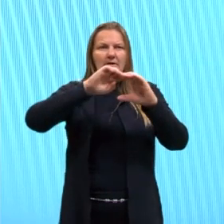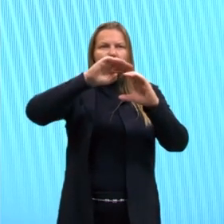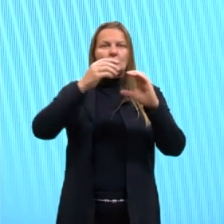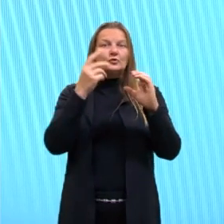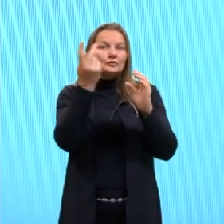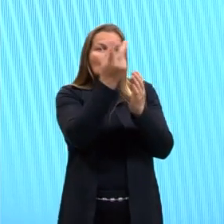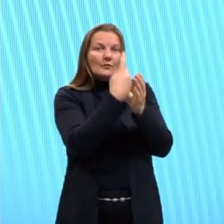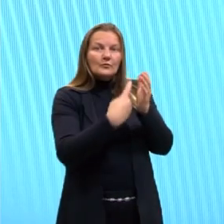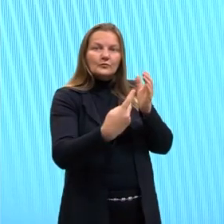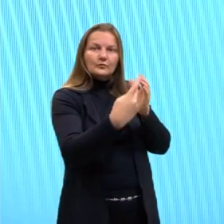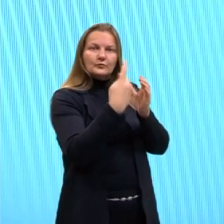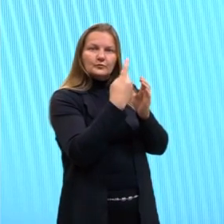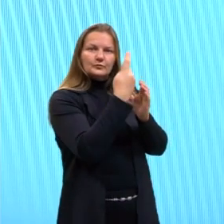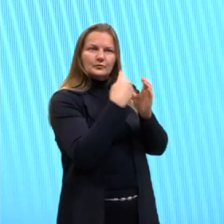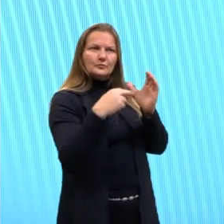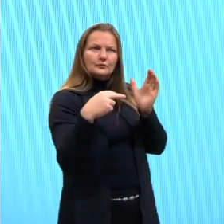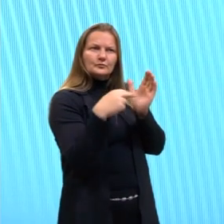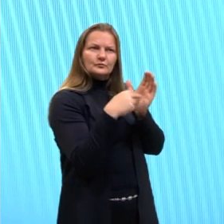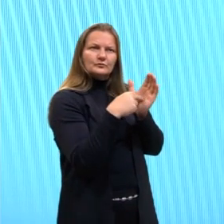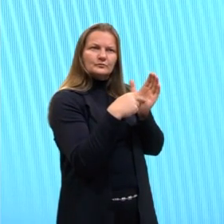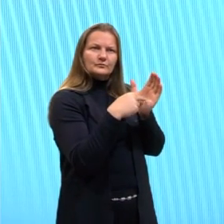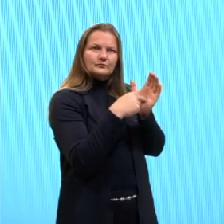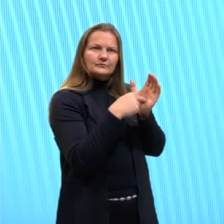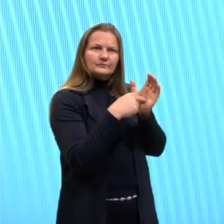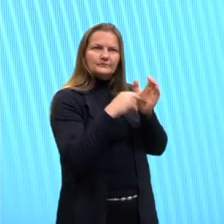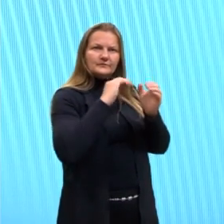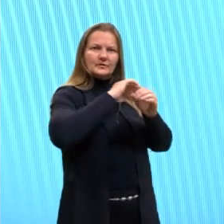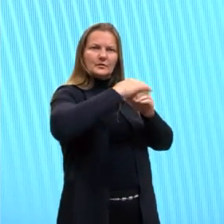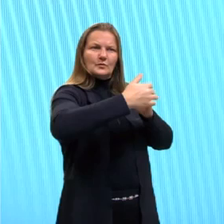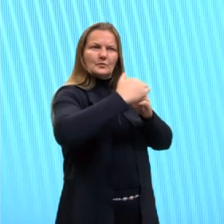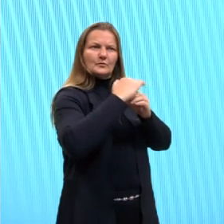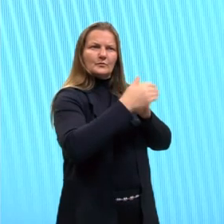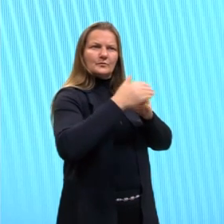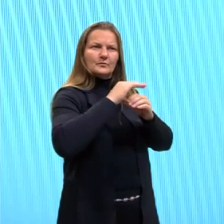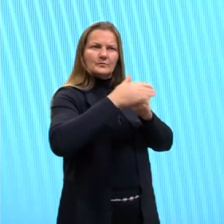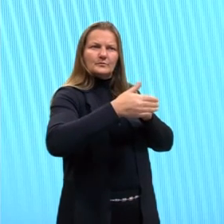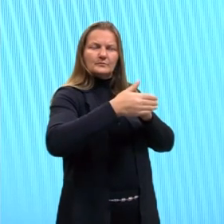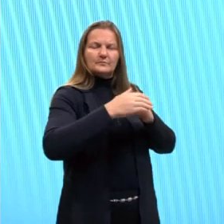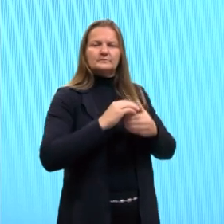só a parte do núcleo, lembrando. A região do núcleo.